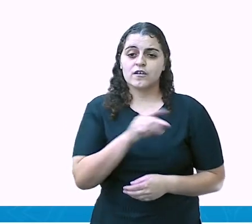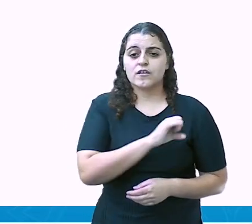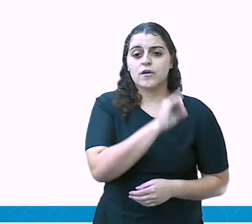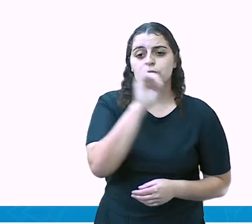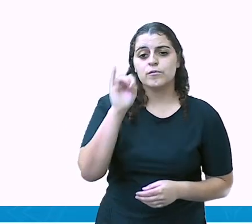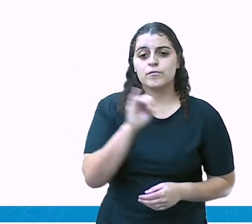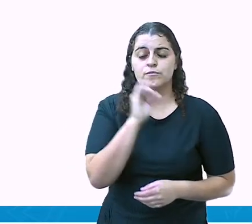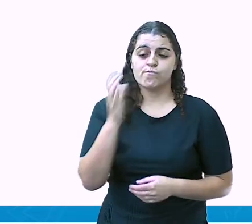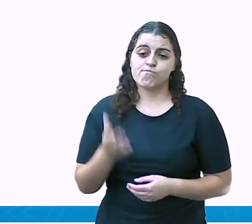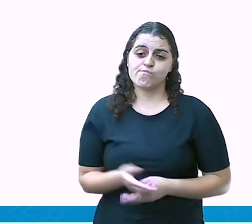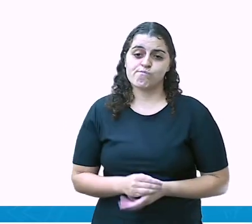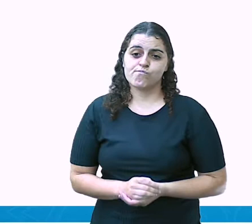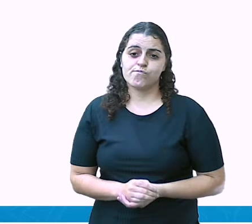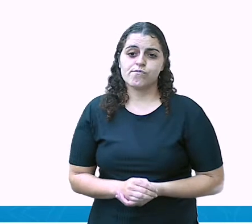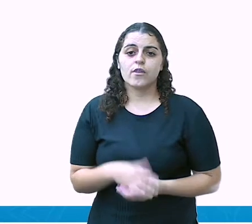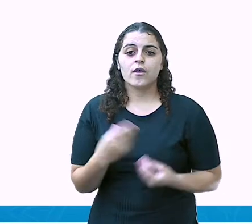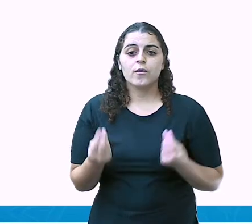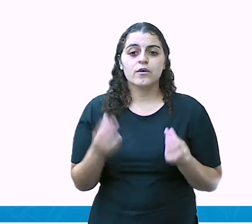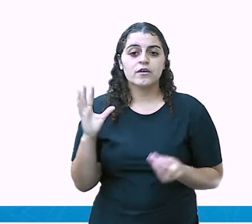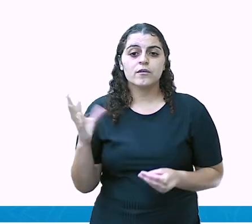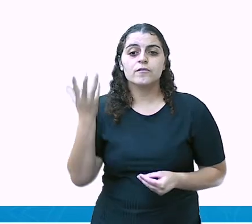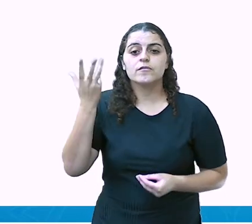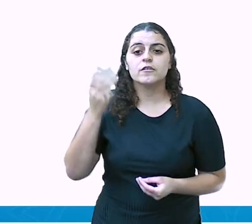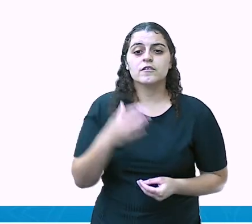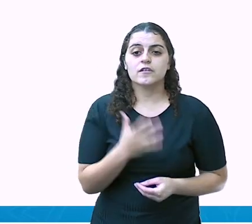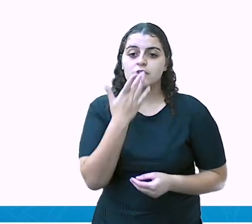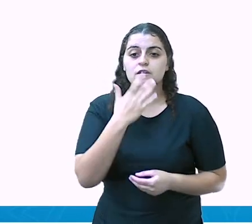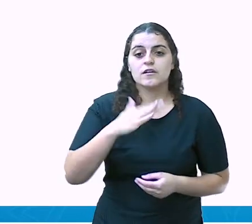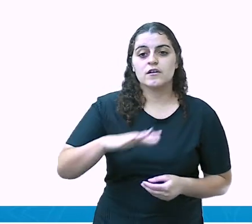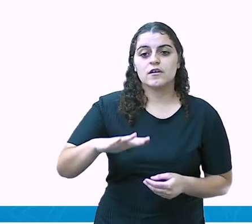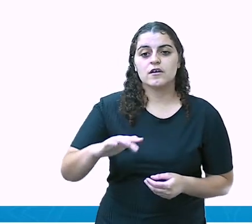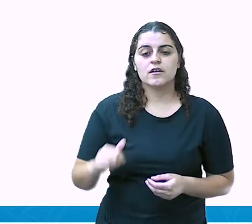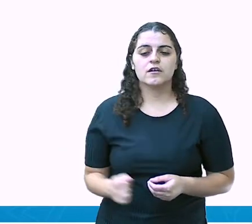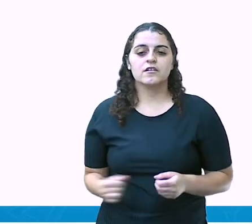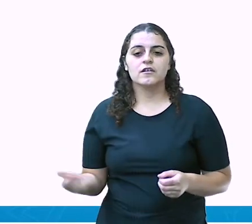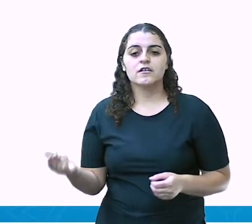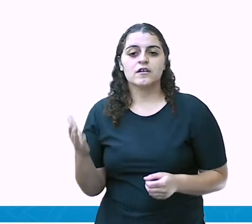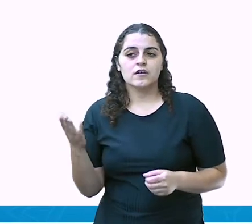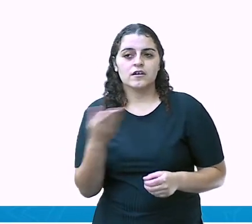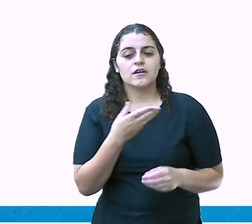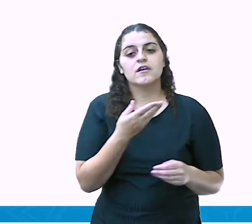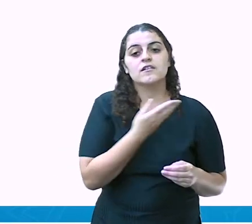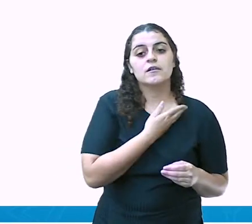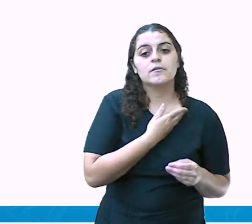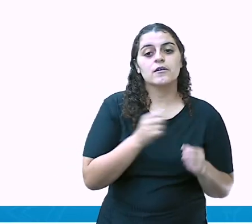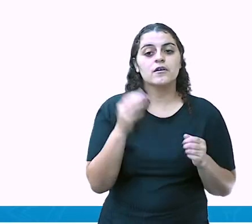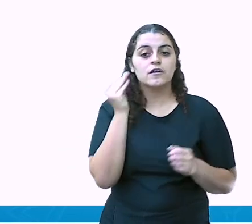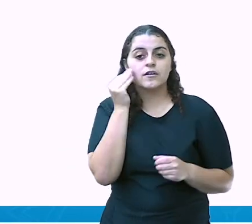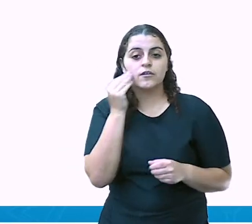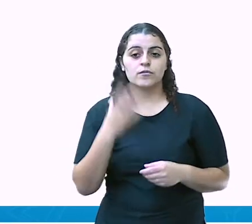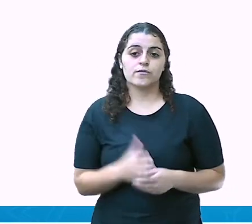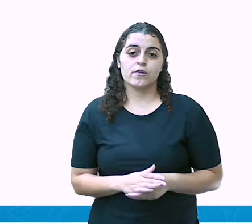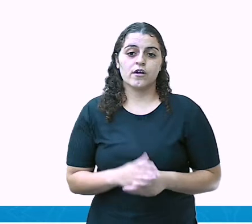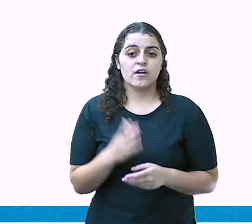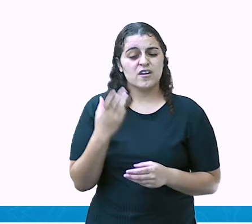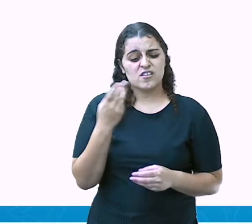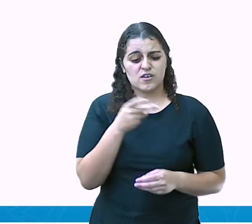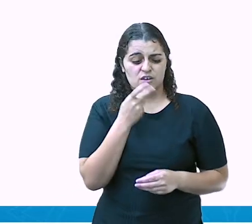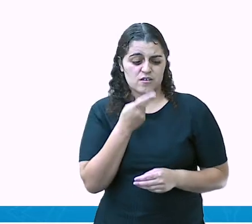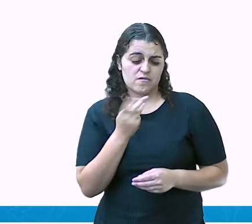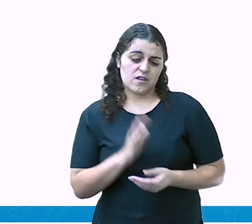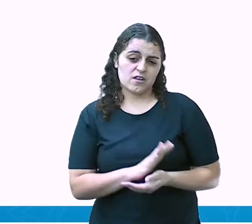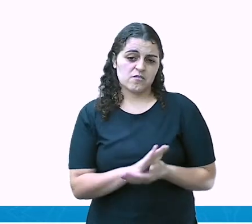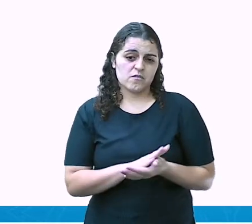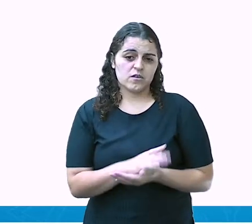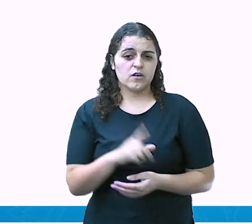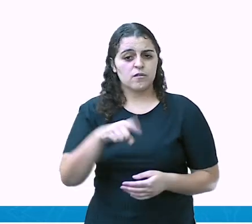não vai corresponder. Então, o que tem de acontecer? Essa criança, esse parceiro aqui que tentou a comunicação e não conseguiu, ah, não quer conversar,